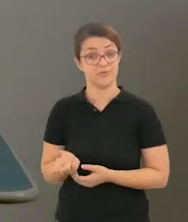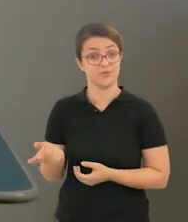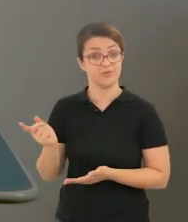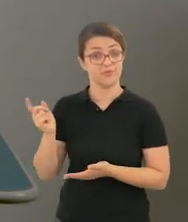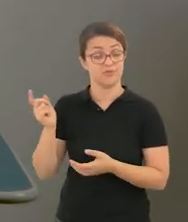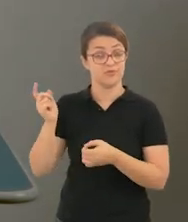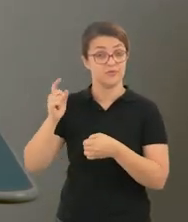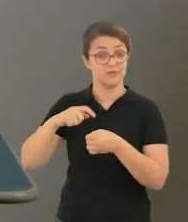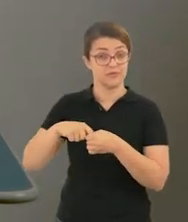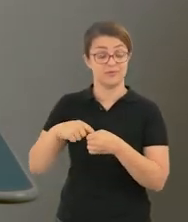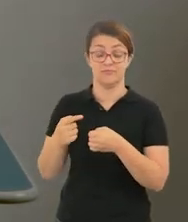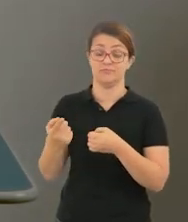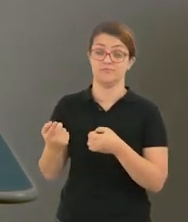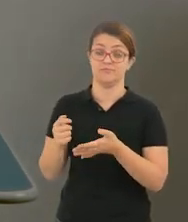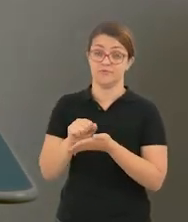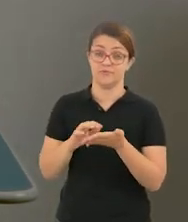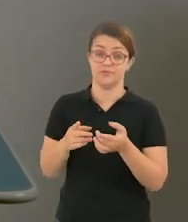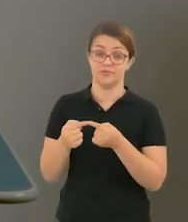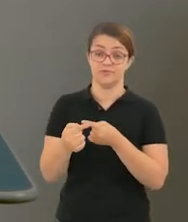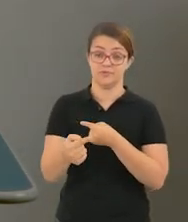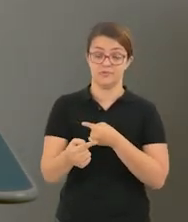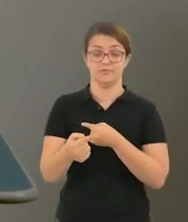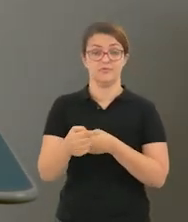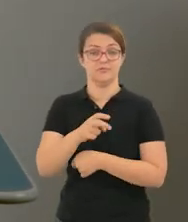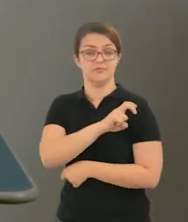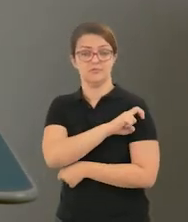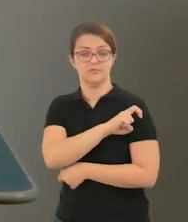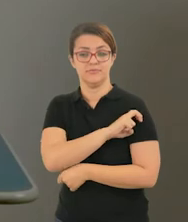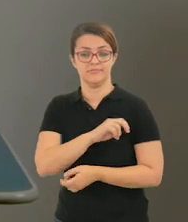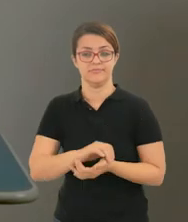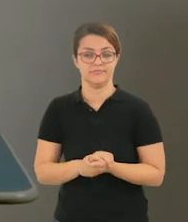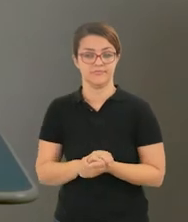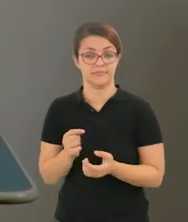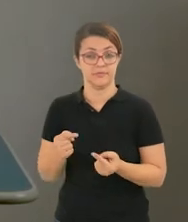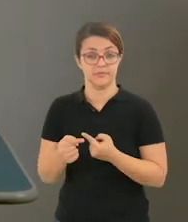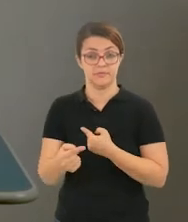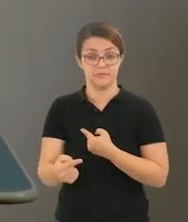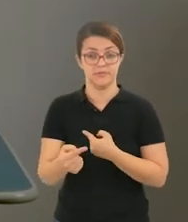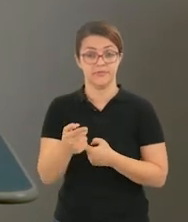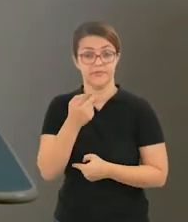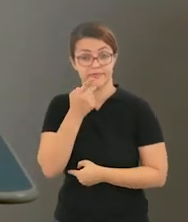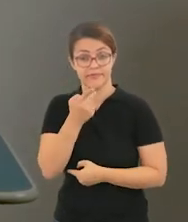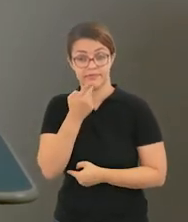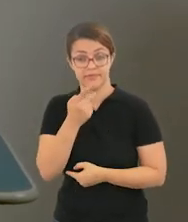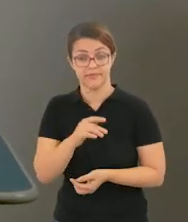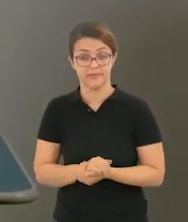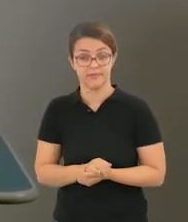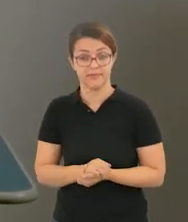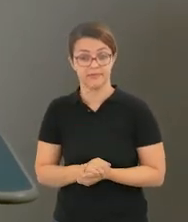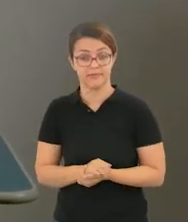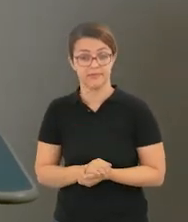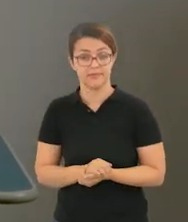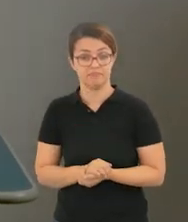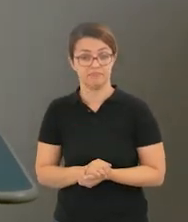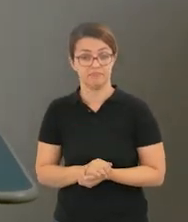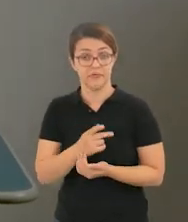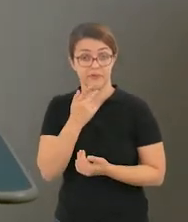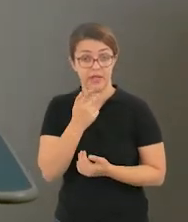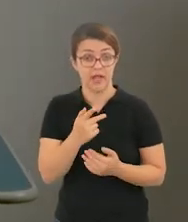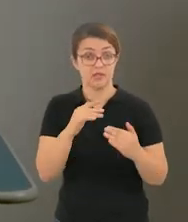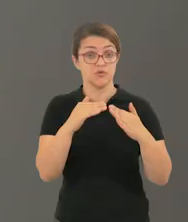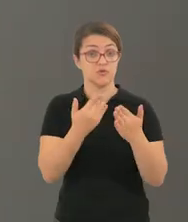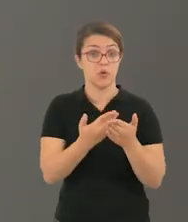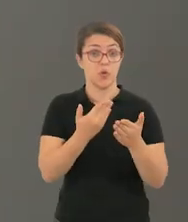escolas ao redor do mundo. Quais são as diferenças e as semelhanças que as escolas têm dos outros